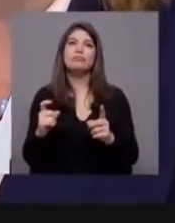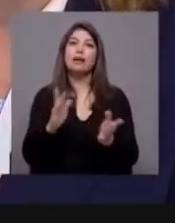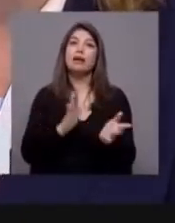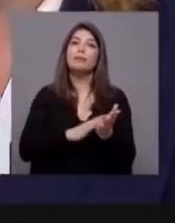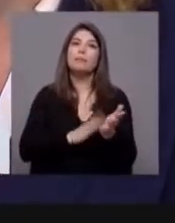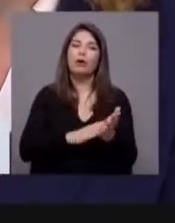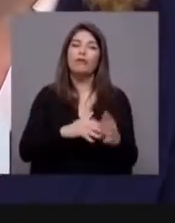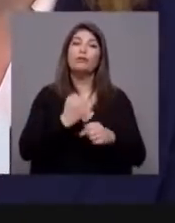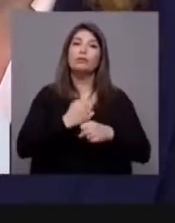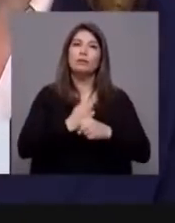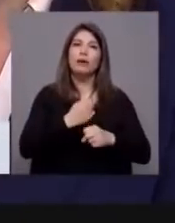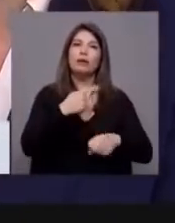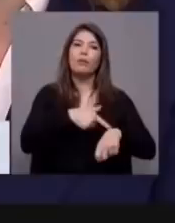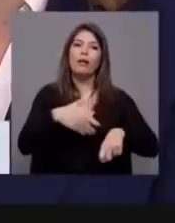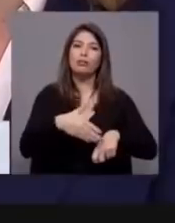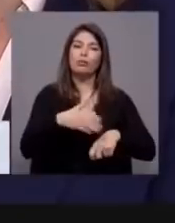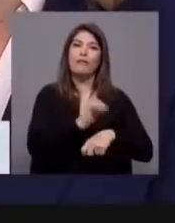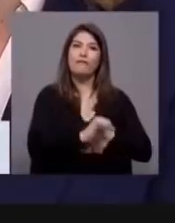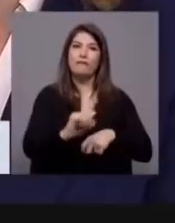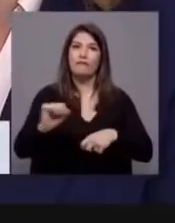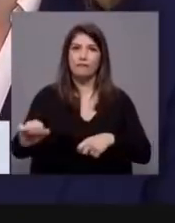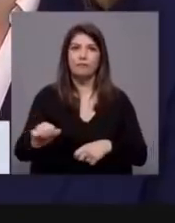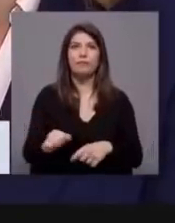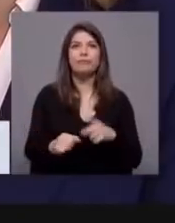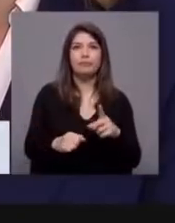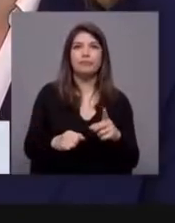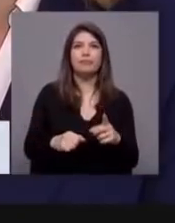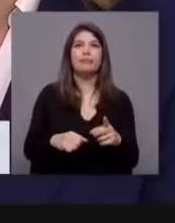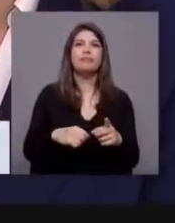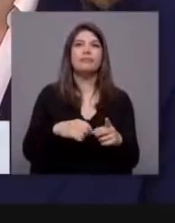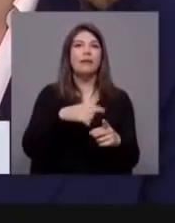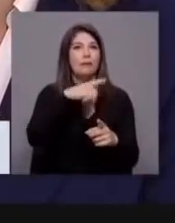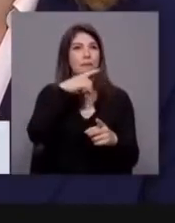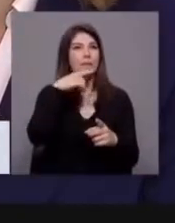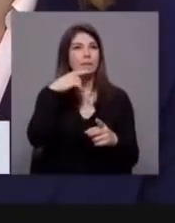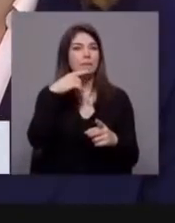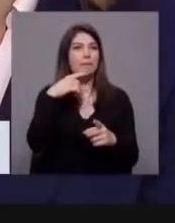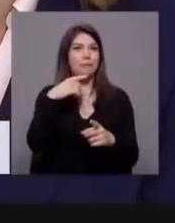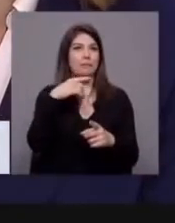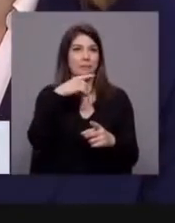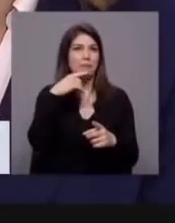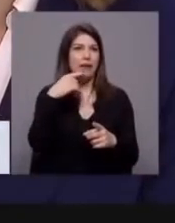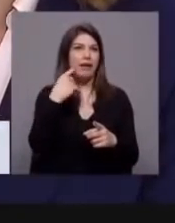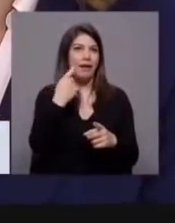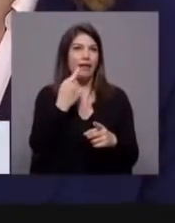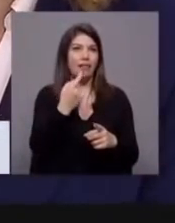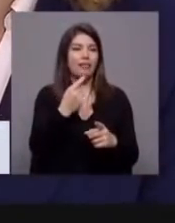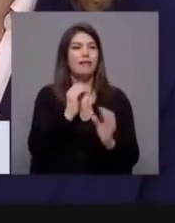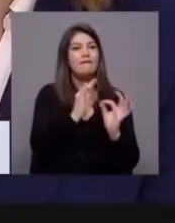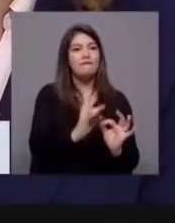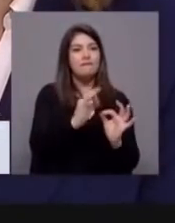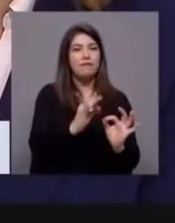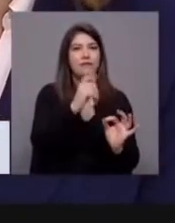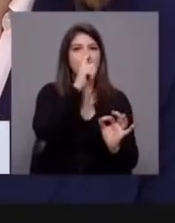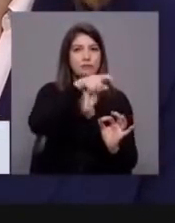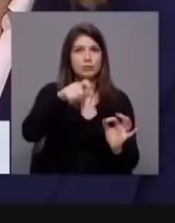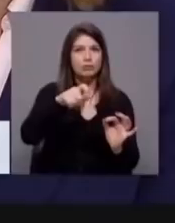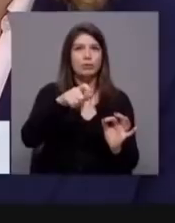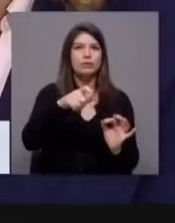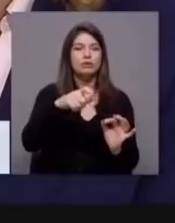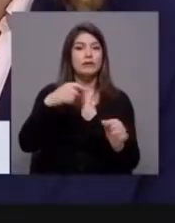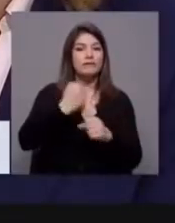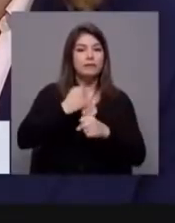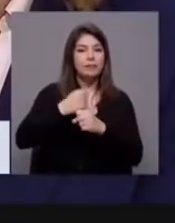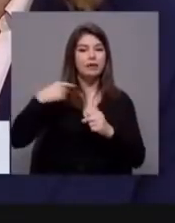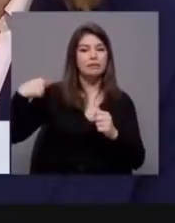em cada momento. Foi mel dizer às cuidadoras informais que são tão esforçadas, que na verdade dedicam a sua vida ao